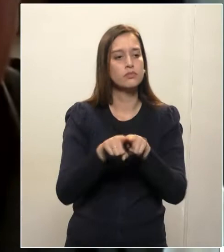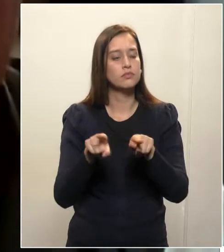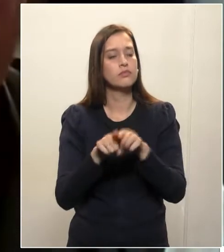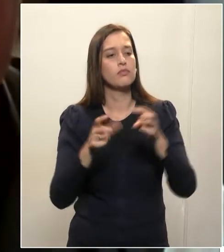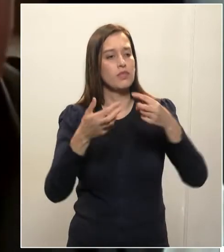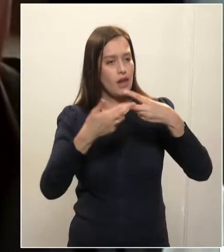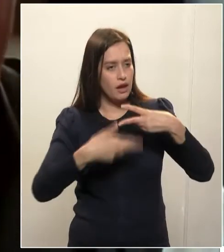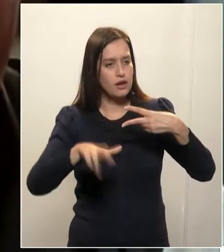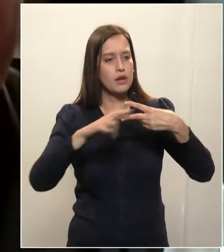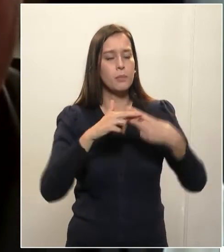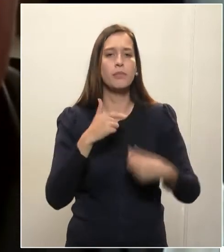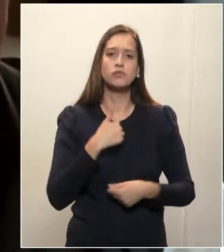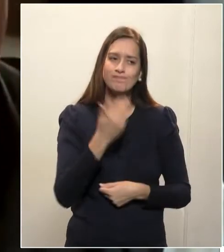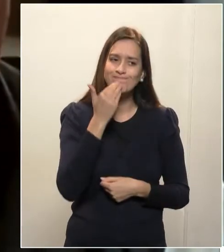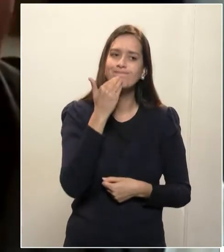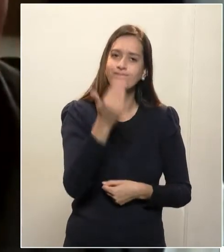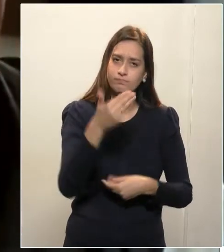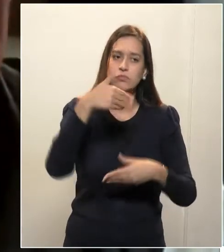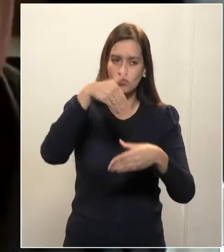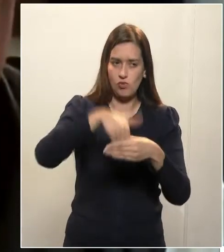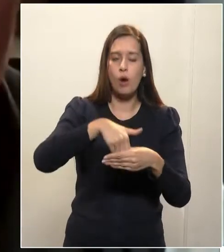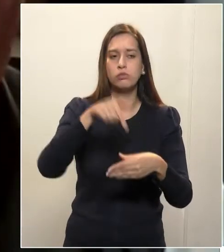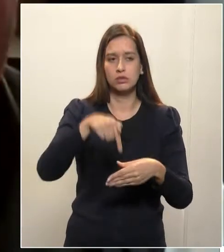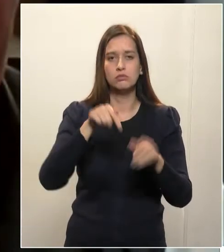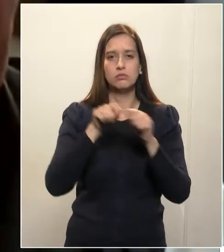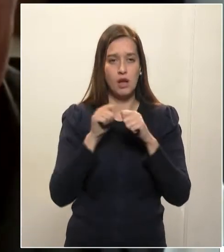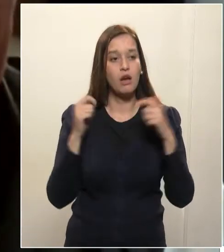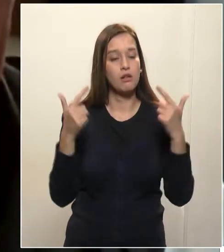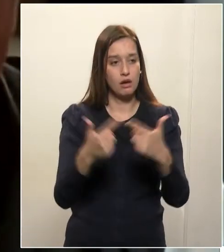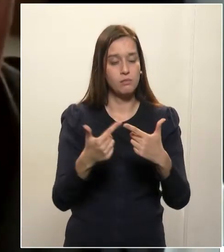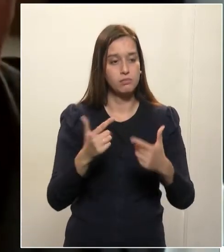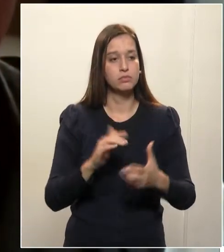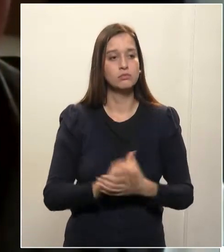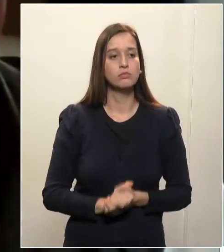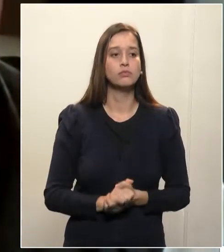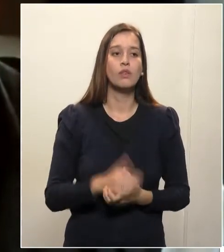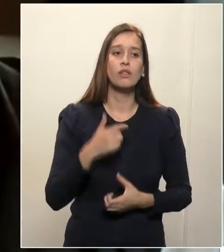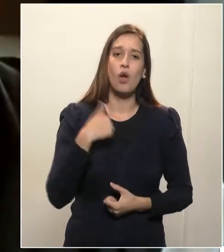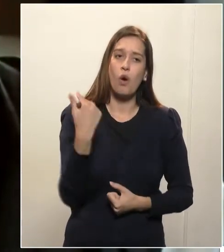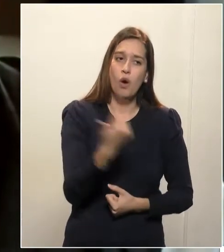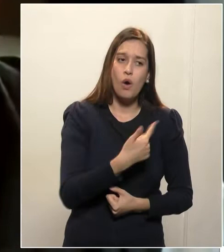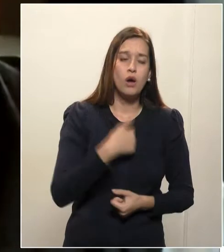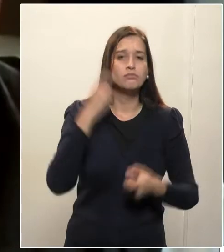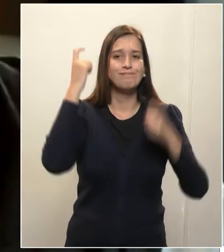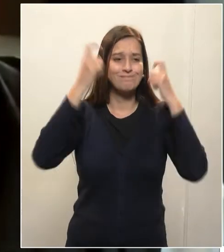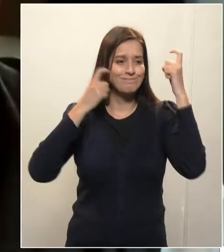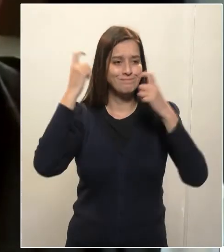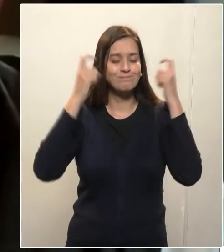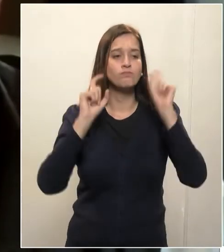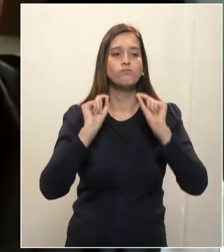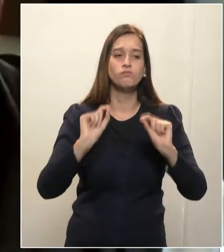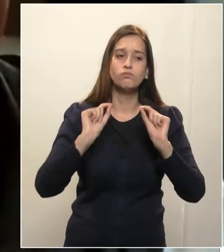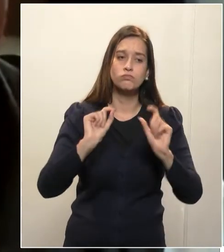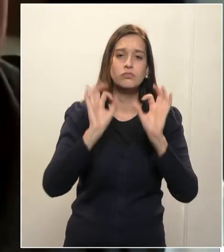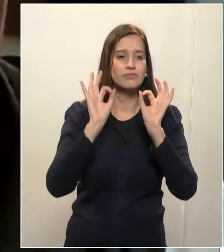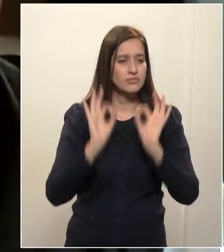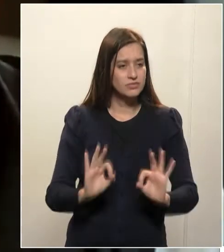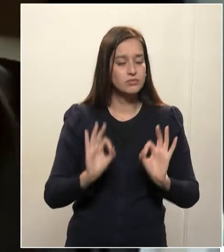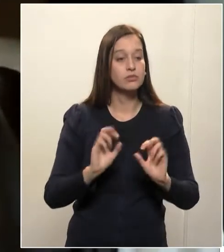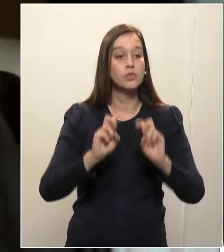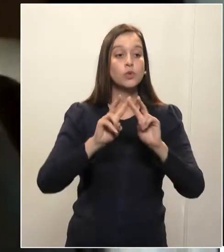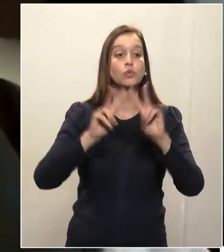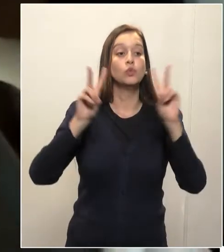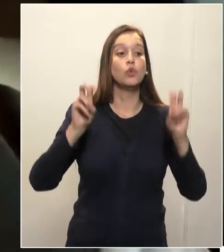pedindo no que tramita. Nós preocupamos muito, senhores deputados, com as comarcas que não têm